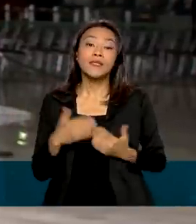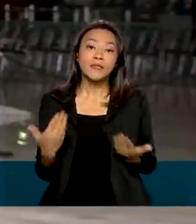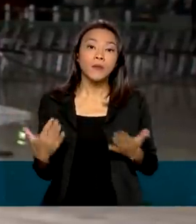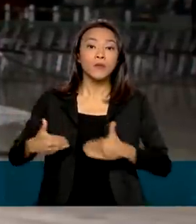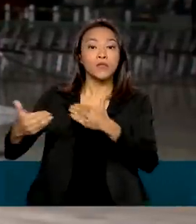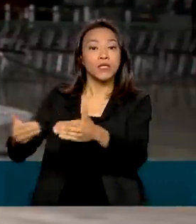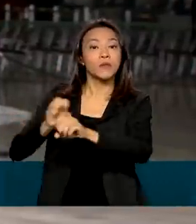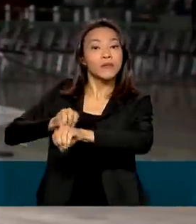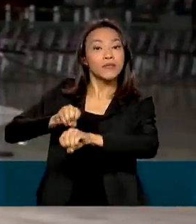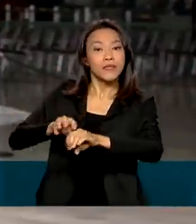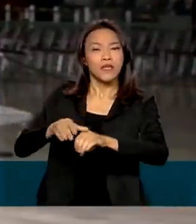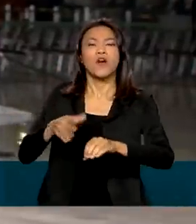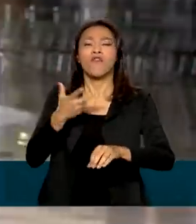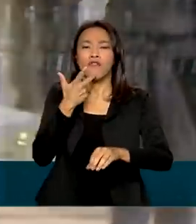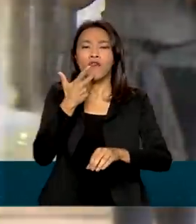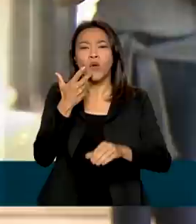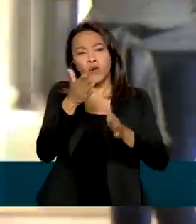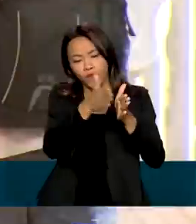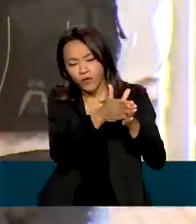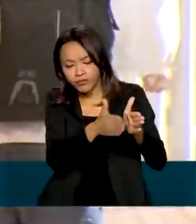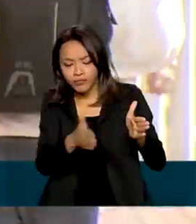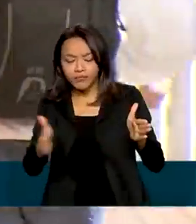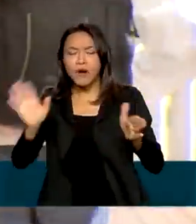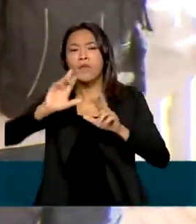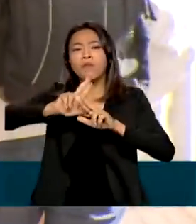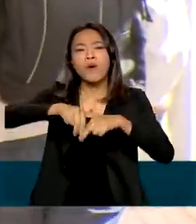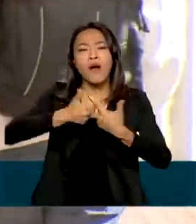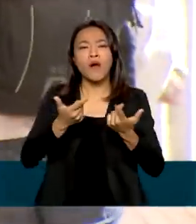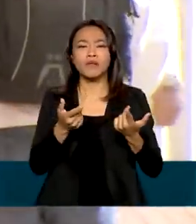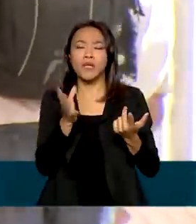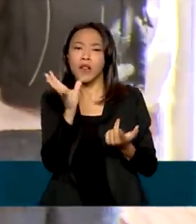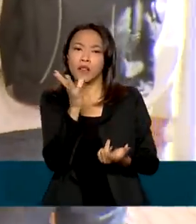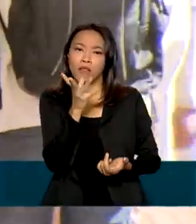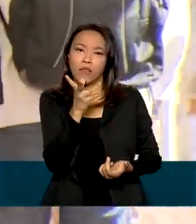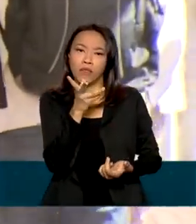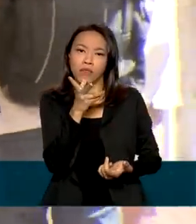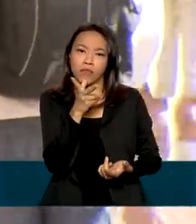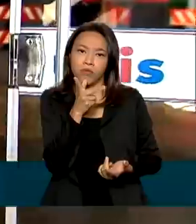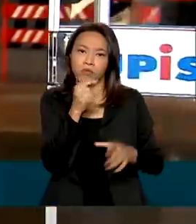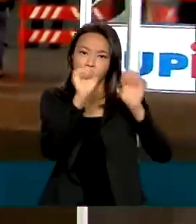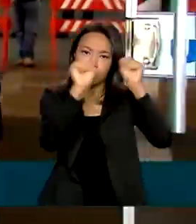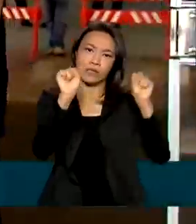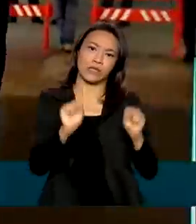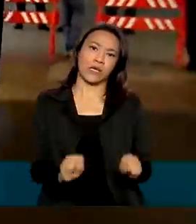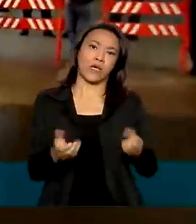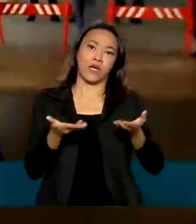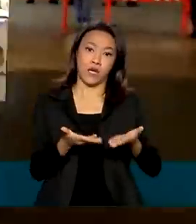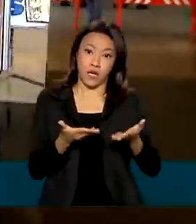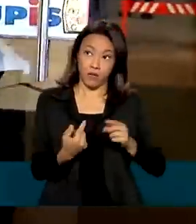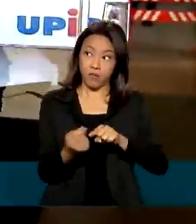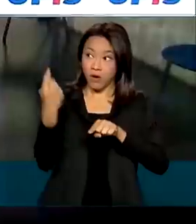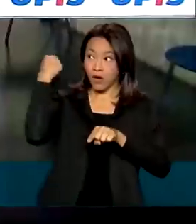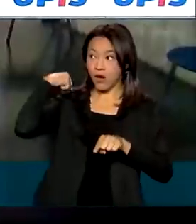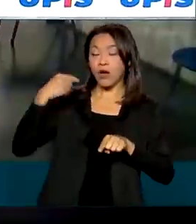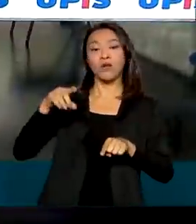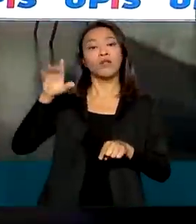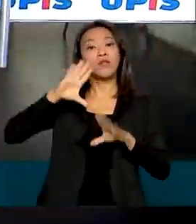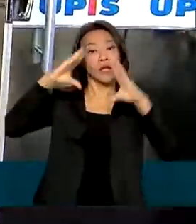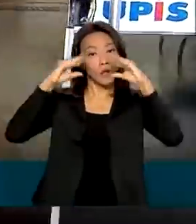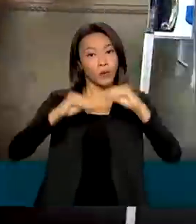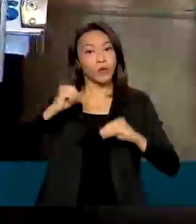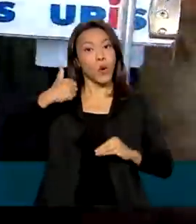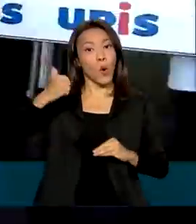informou que o prazo foi ampliado devido à lentidão identificado no sistema na noite do último dia 11 de março, que até então